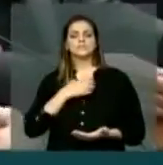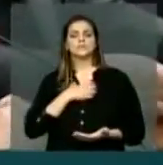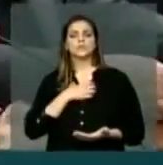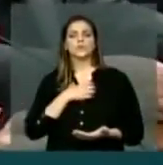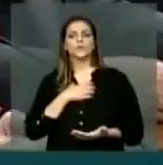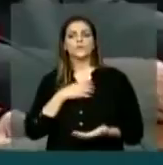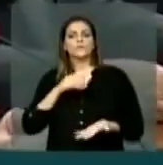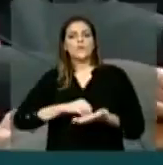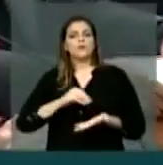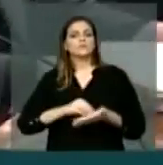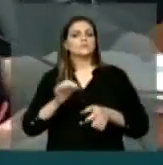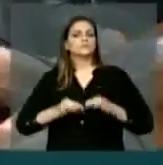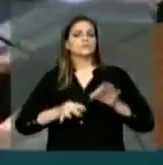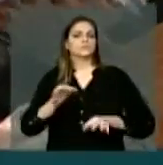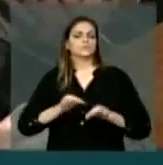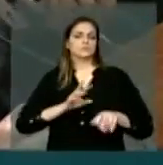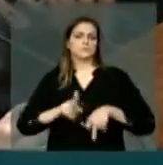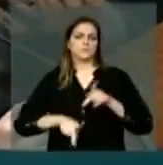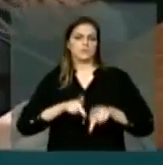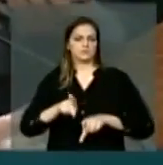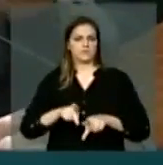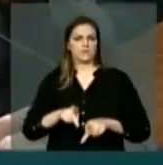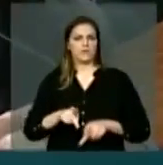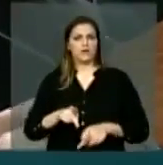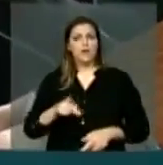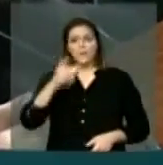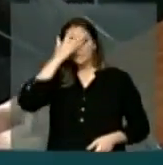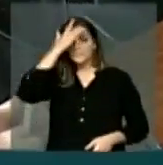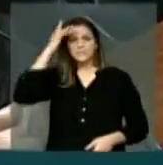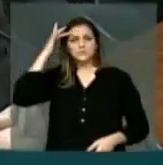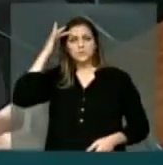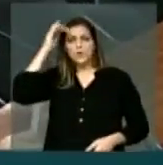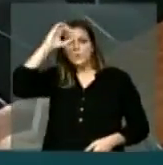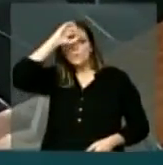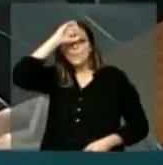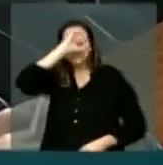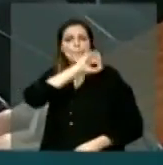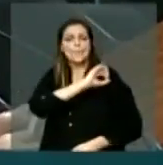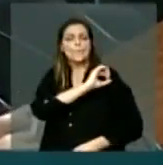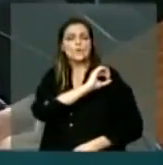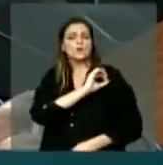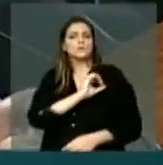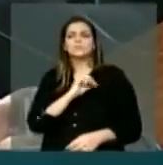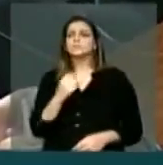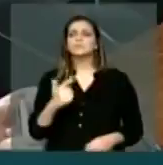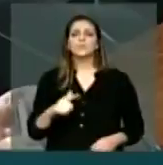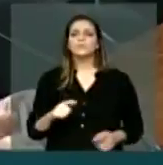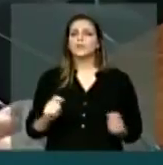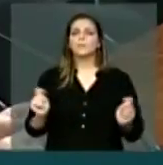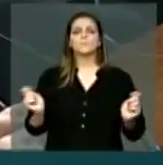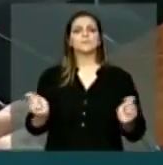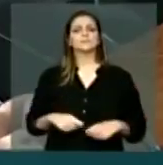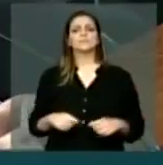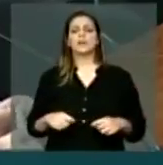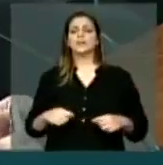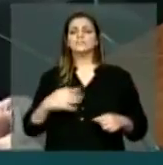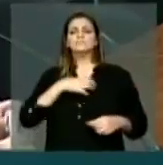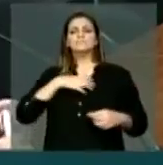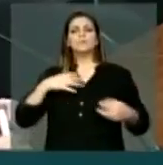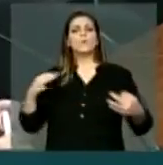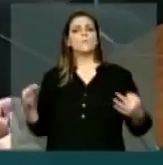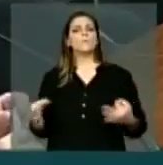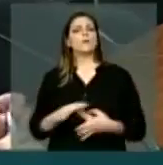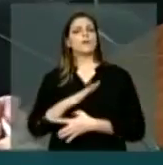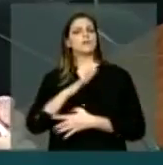o povo. Um indivíduo analfabeto, ele não tem a possibilidade de ter uma vida completa, seja de